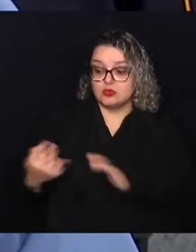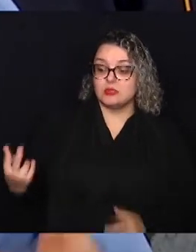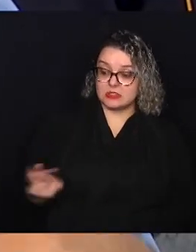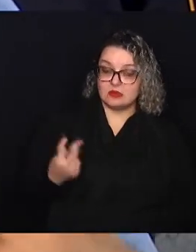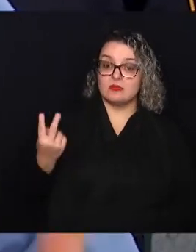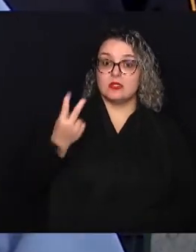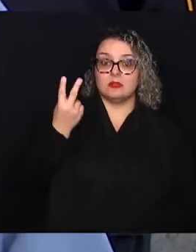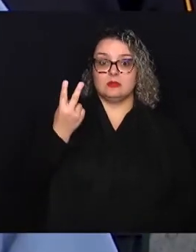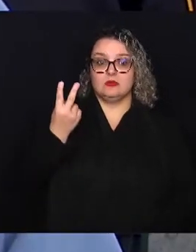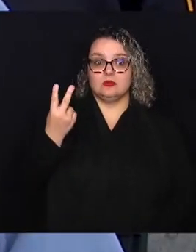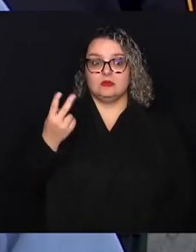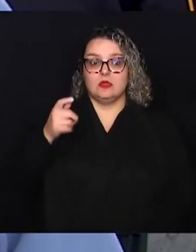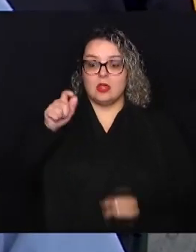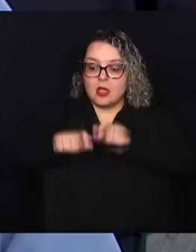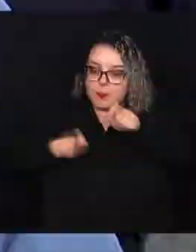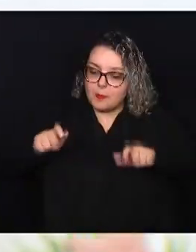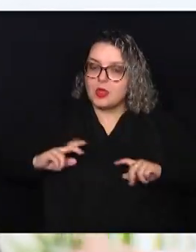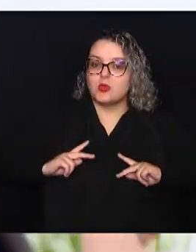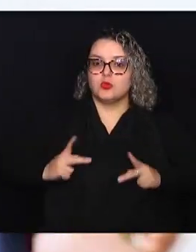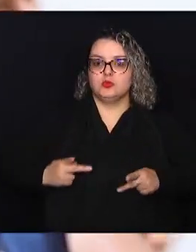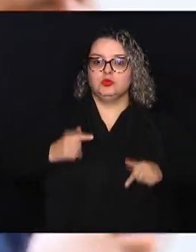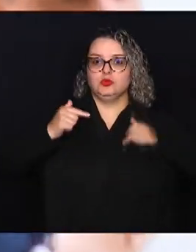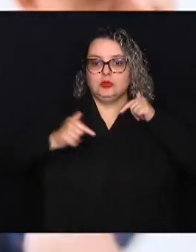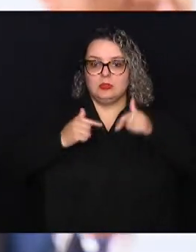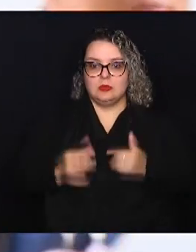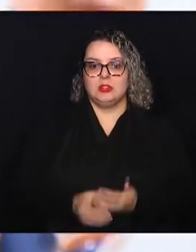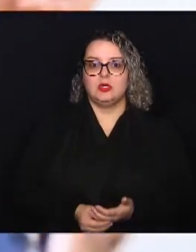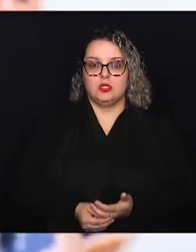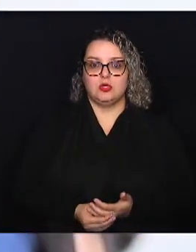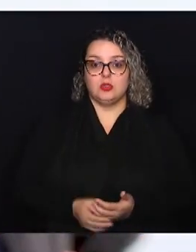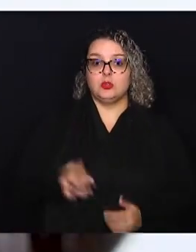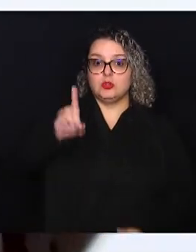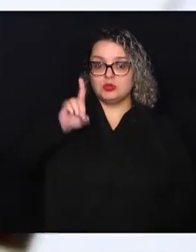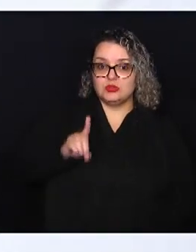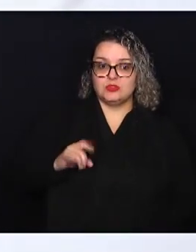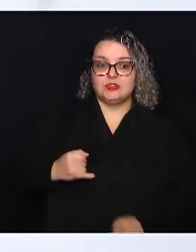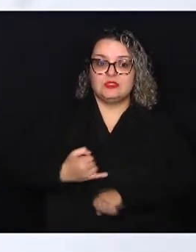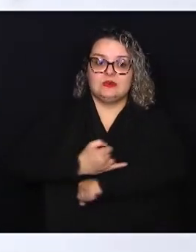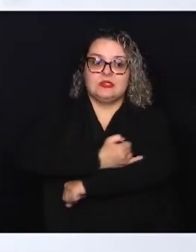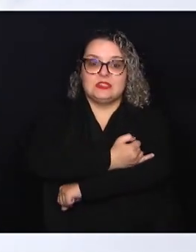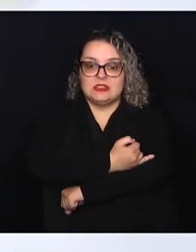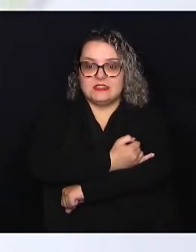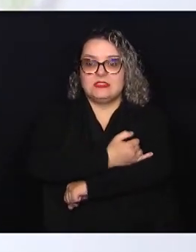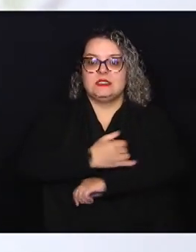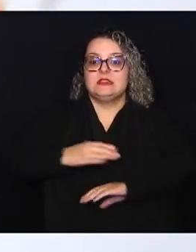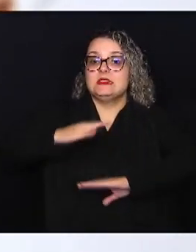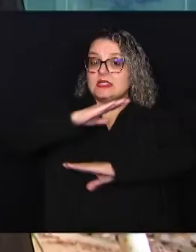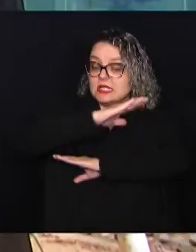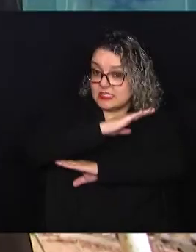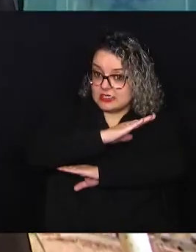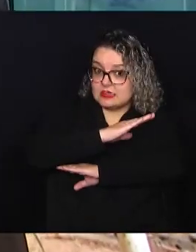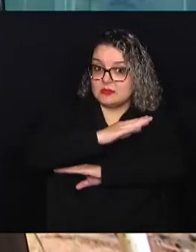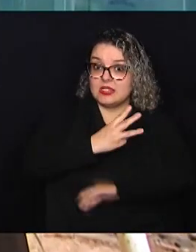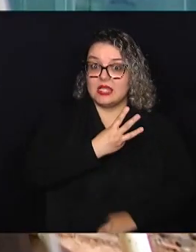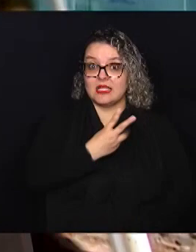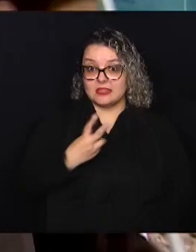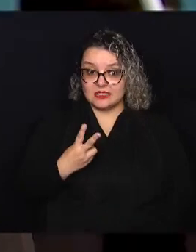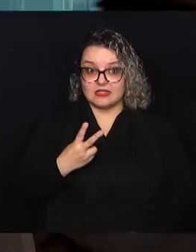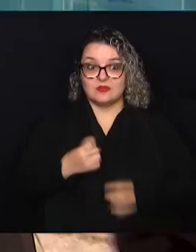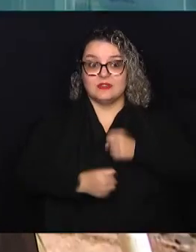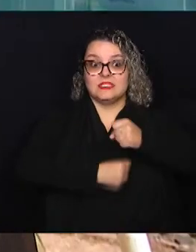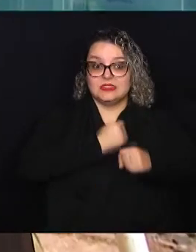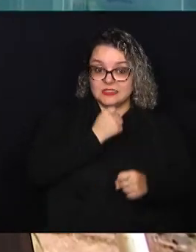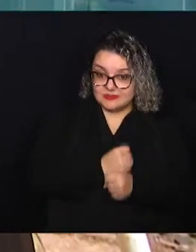a pessoa humana do trabalhador O diretor de infraestrutura está na Câmara Municipal há 32 anos